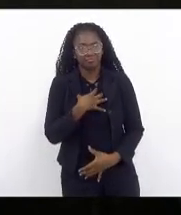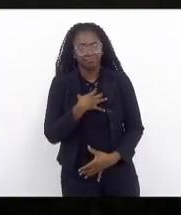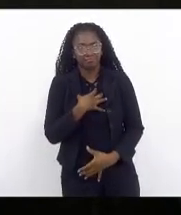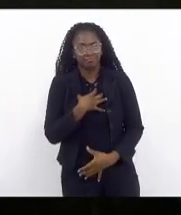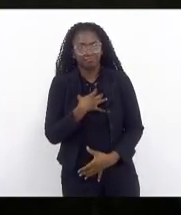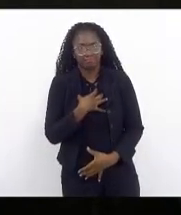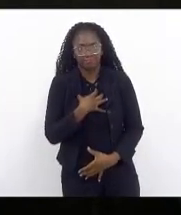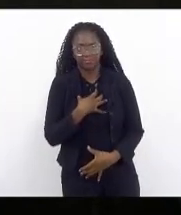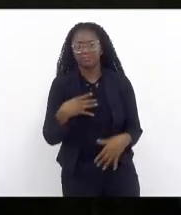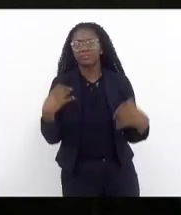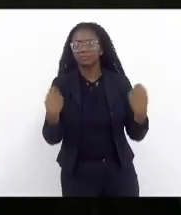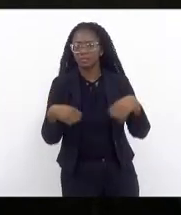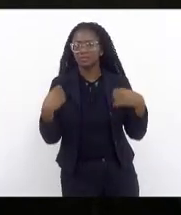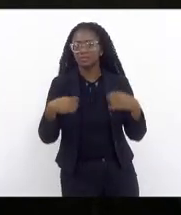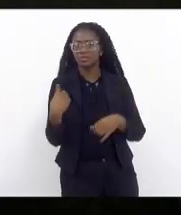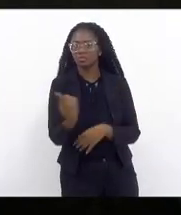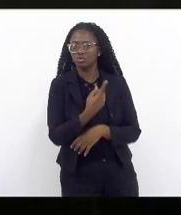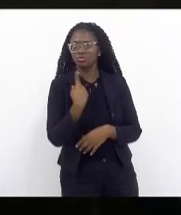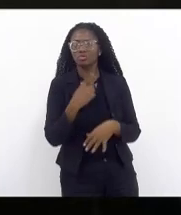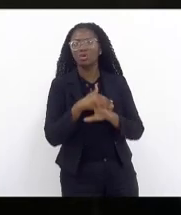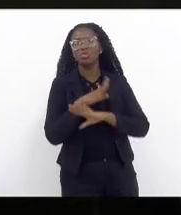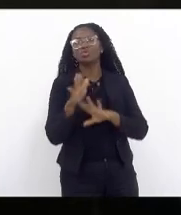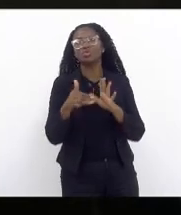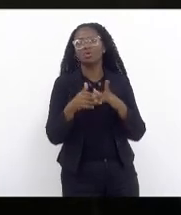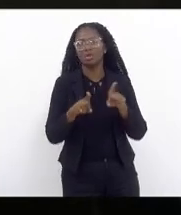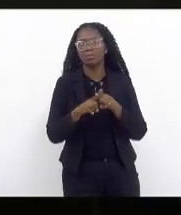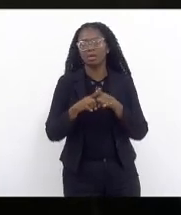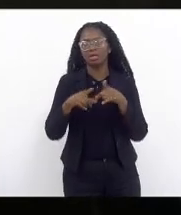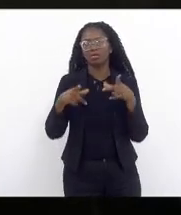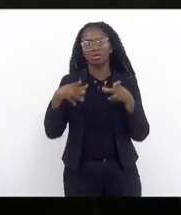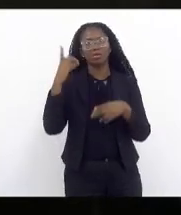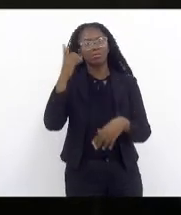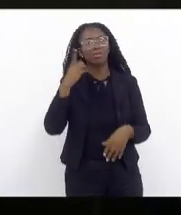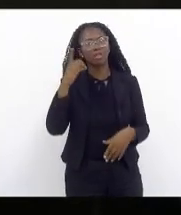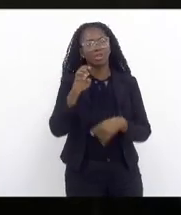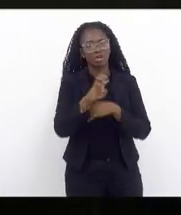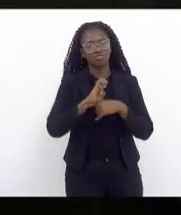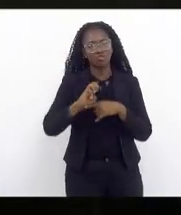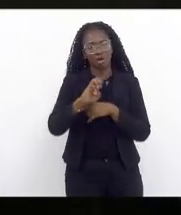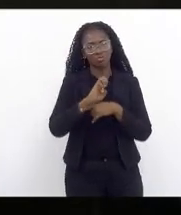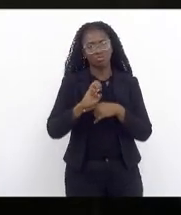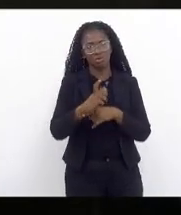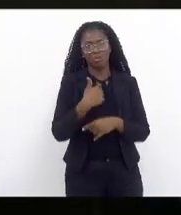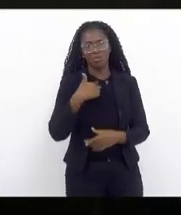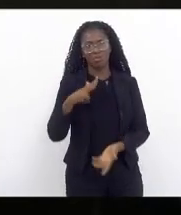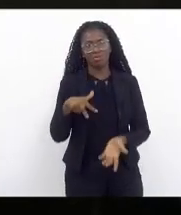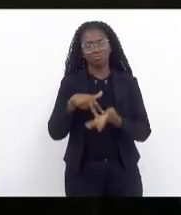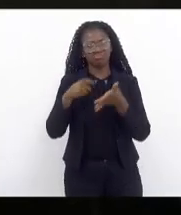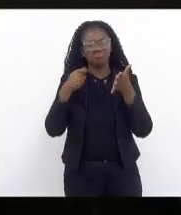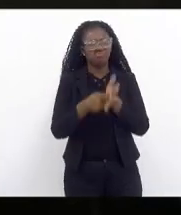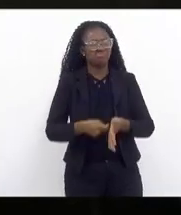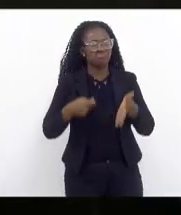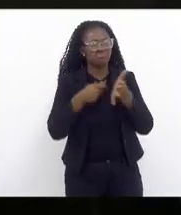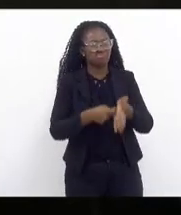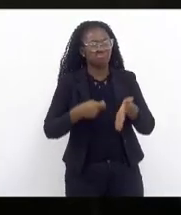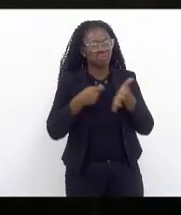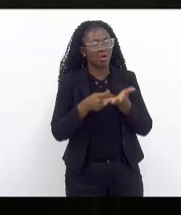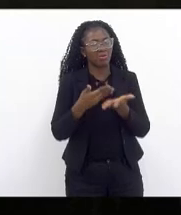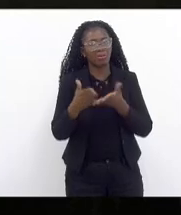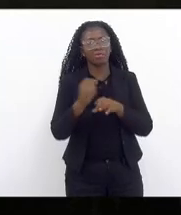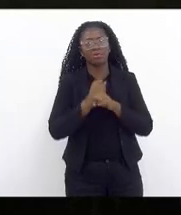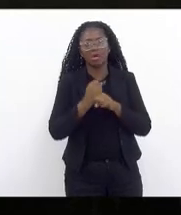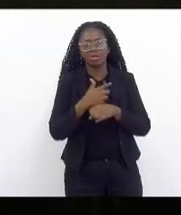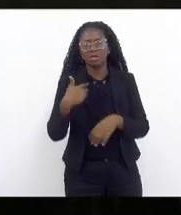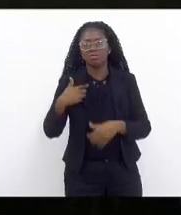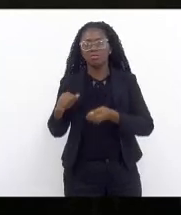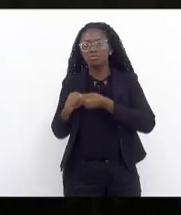e deveria sensibilizar todos nós como deputada estadual eu estou nessa luta desde o começo do ano vou me juntar